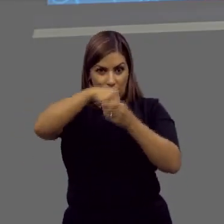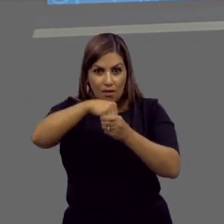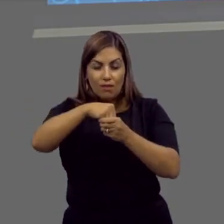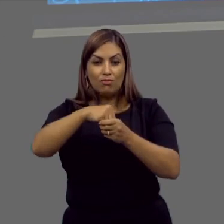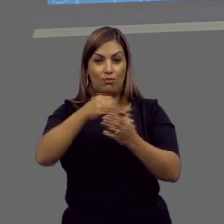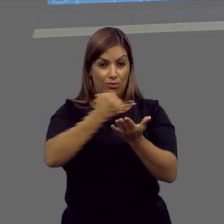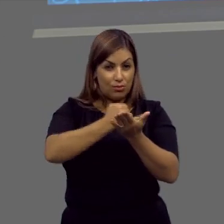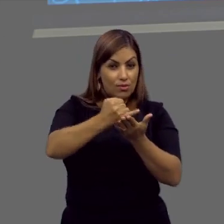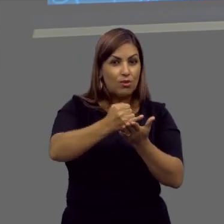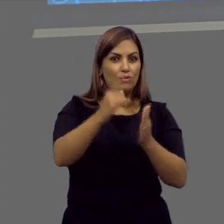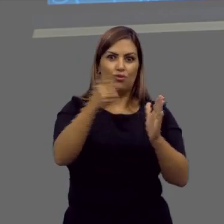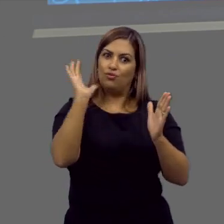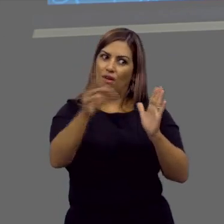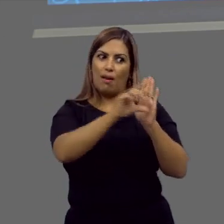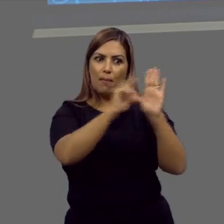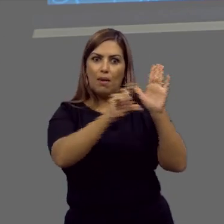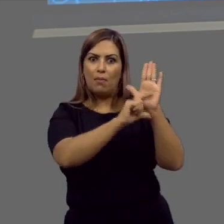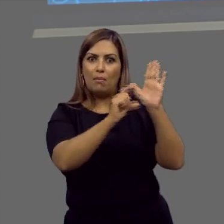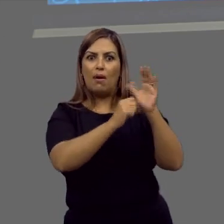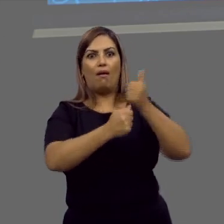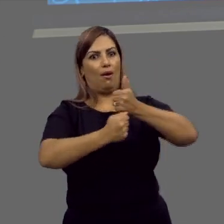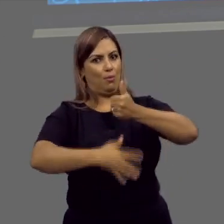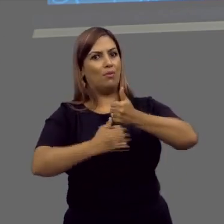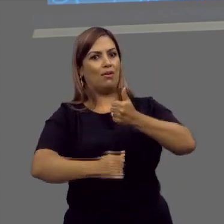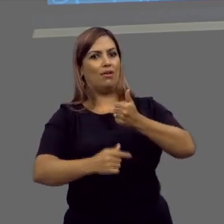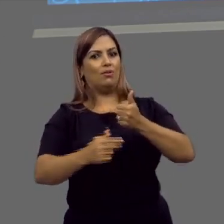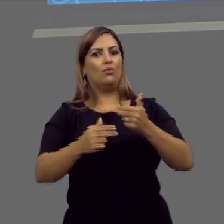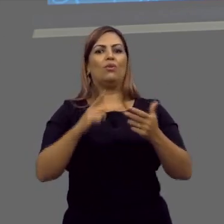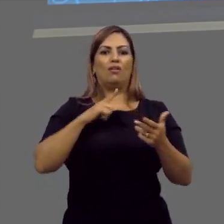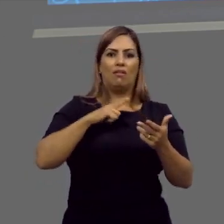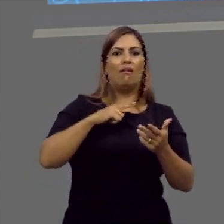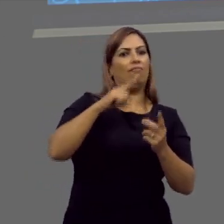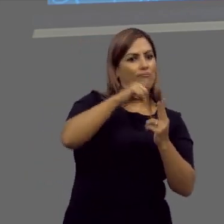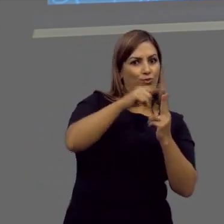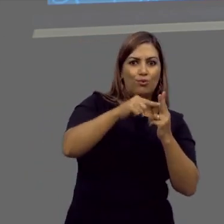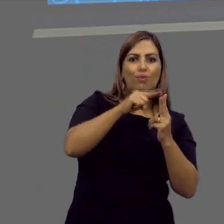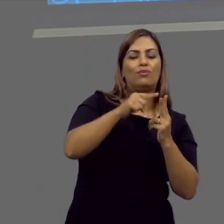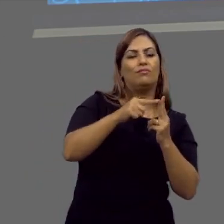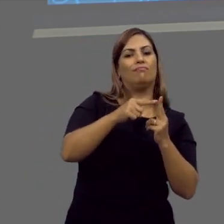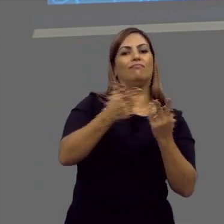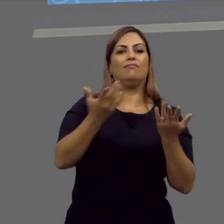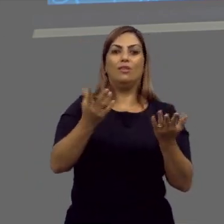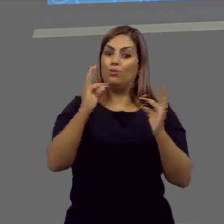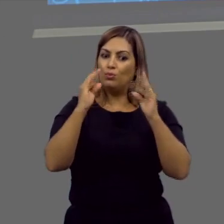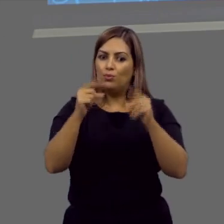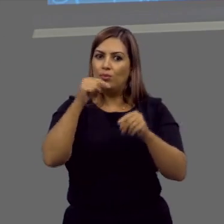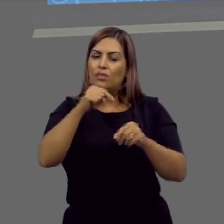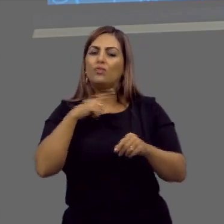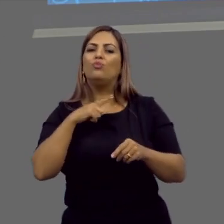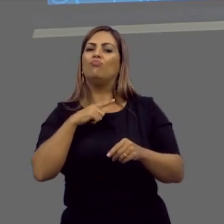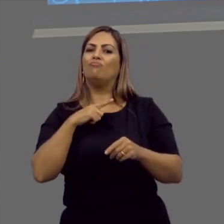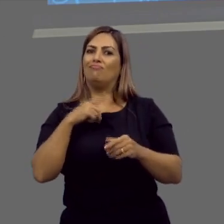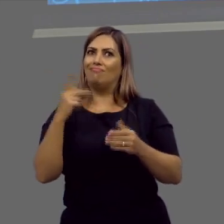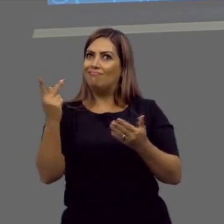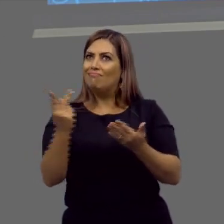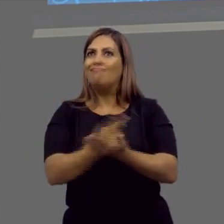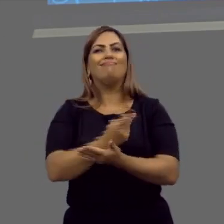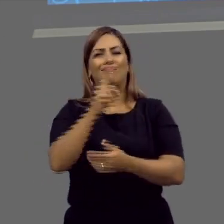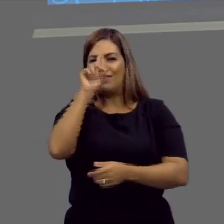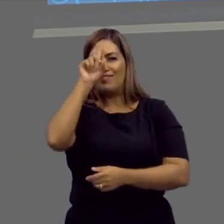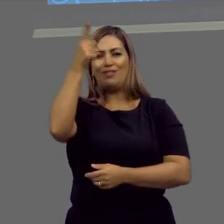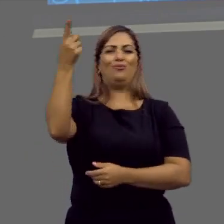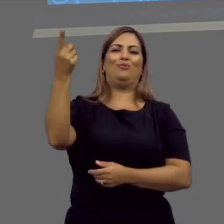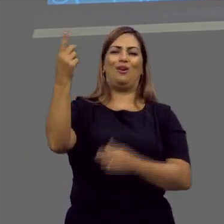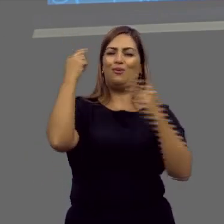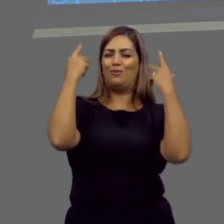você já destinou os próximos parágrafos de argumento, né, que vai ser o consumo e esse capitalismo. Então, tudo isso deixa acontecer aí,